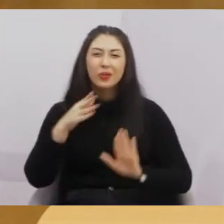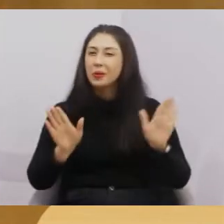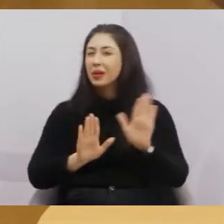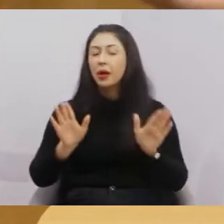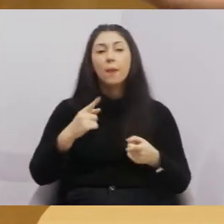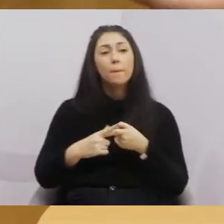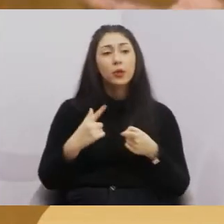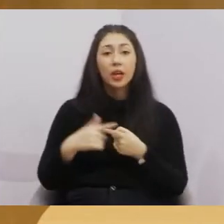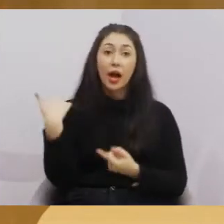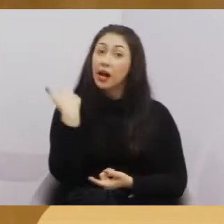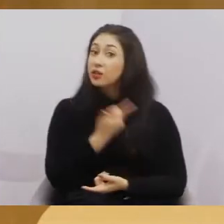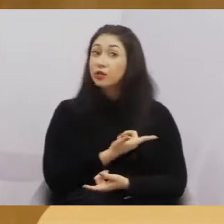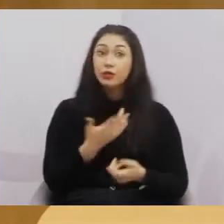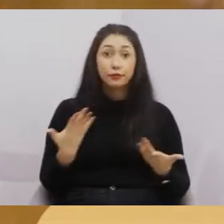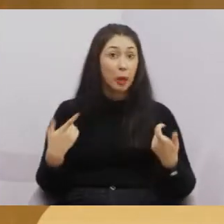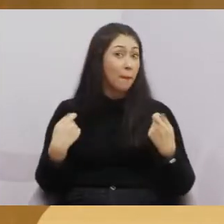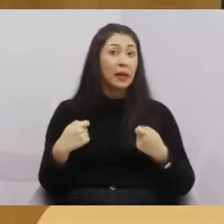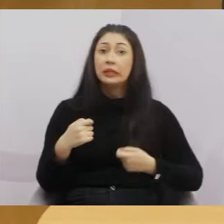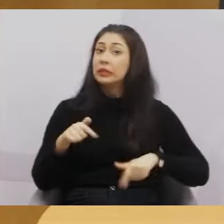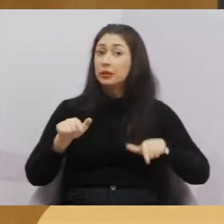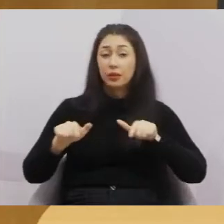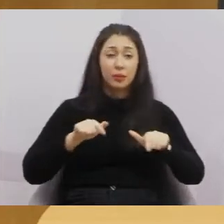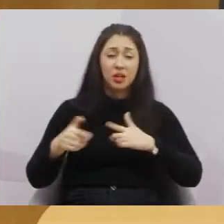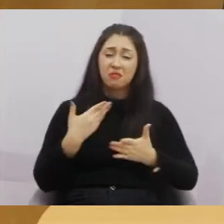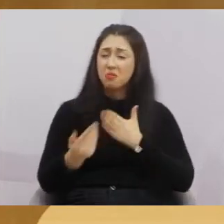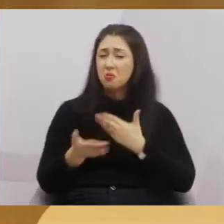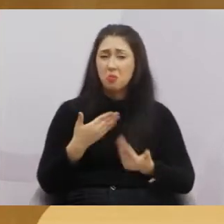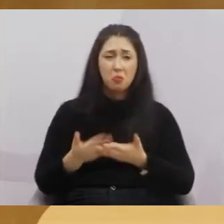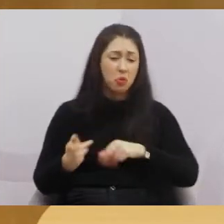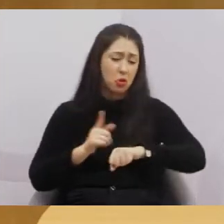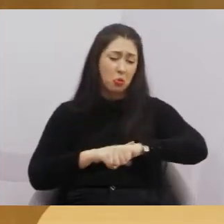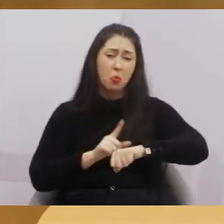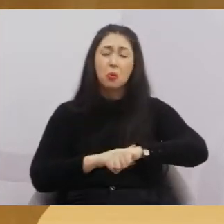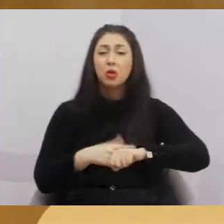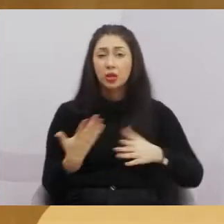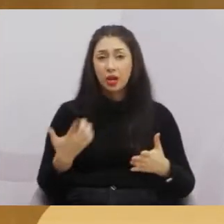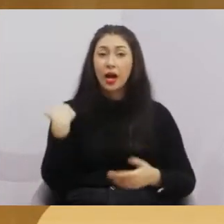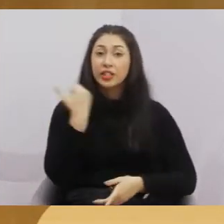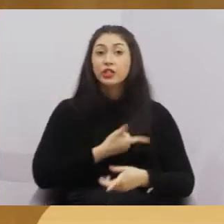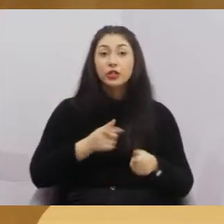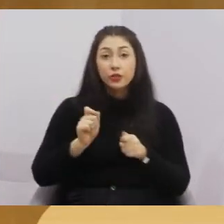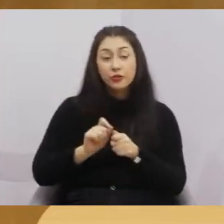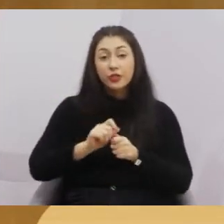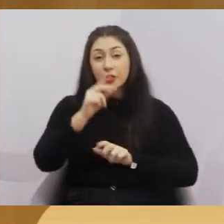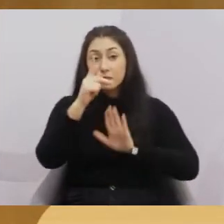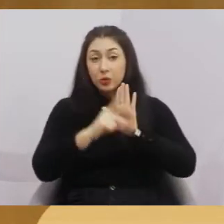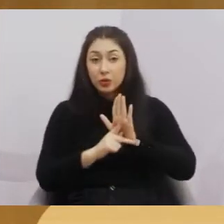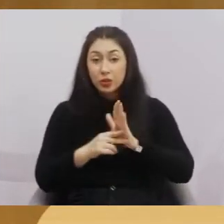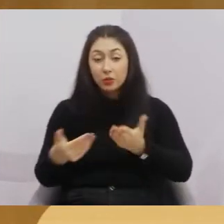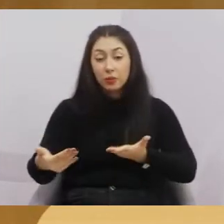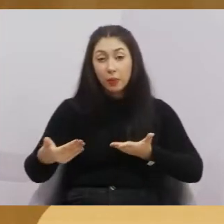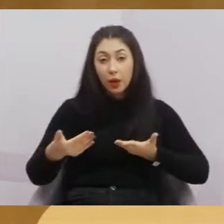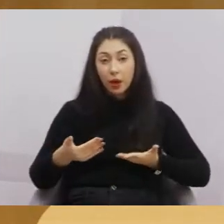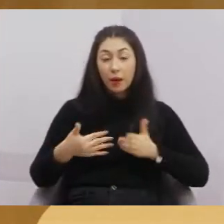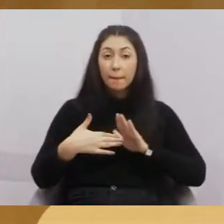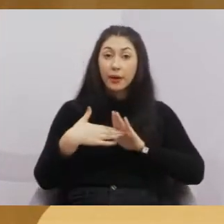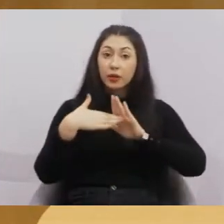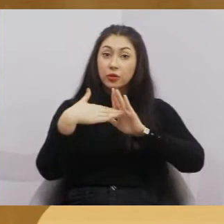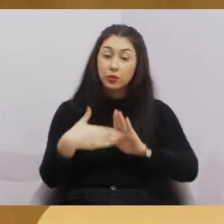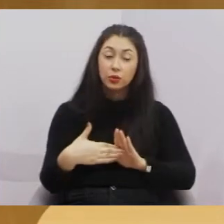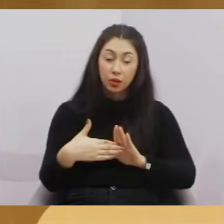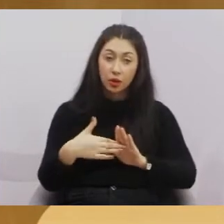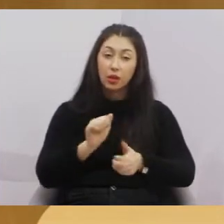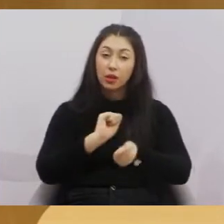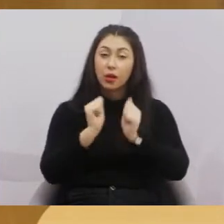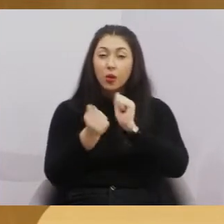vereador, ele tem que estar a serviço do povo, independente da hora ou não. a gente fez esse projeto para trazer para essa casa, para adequar,